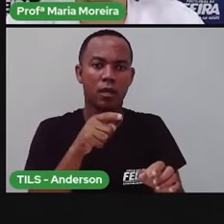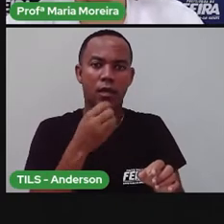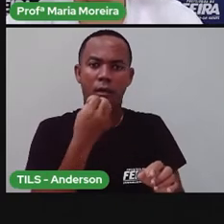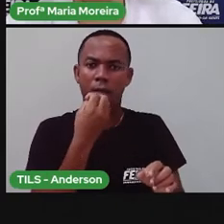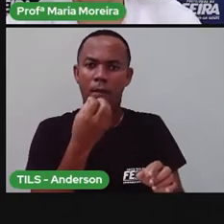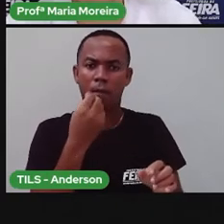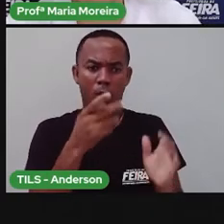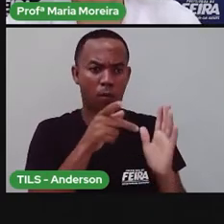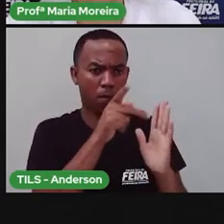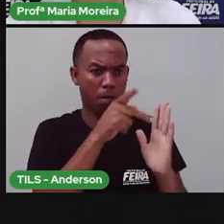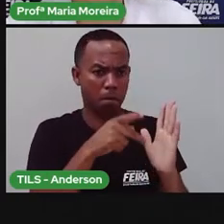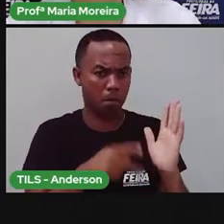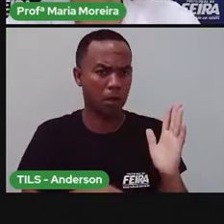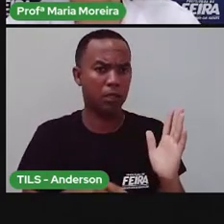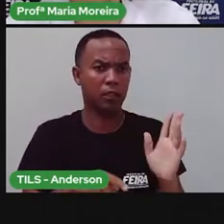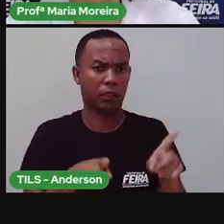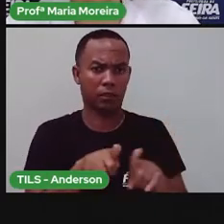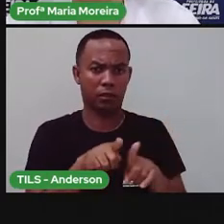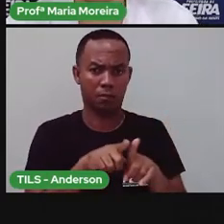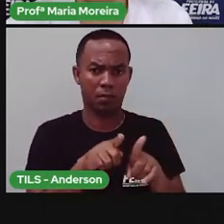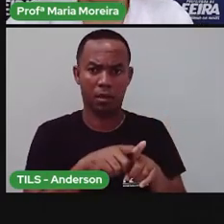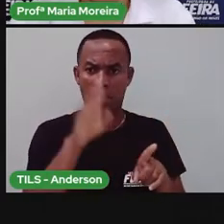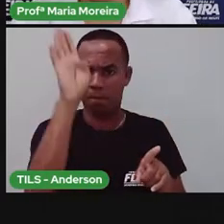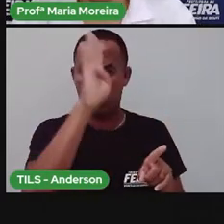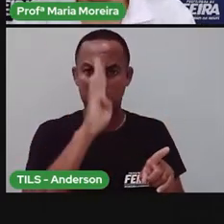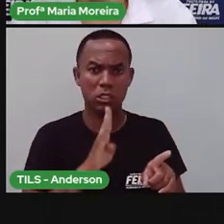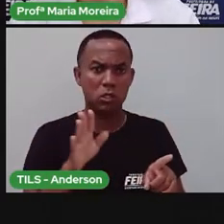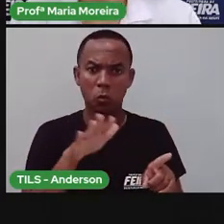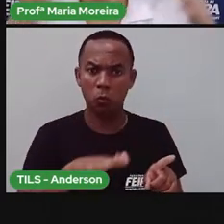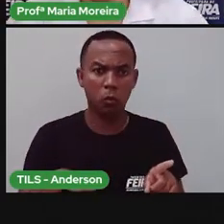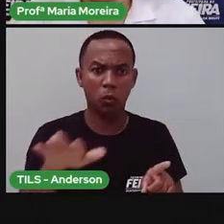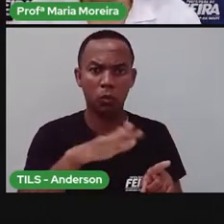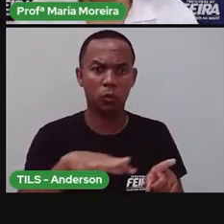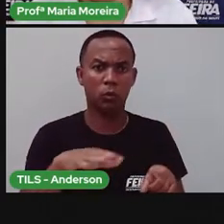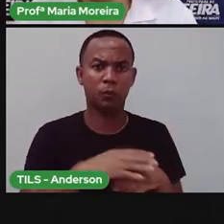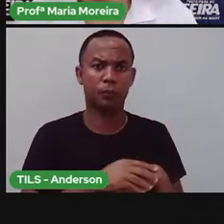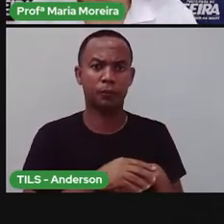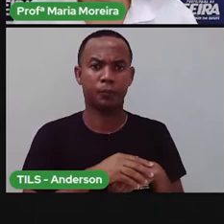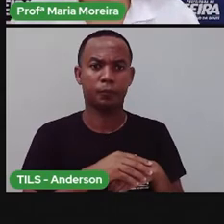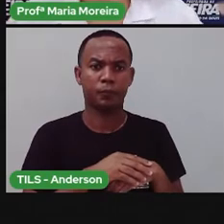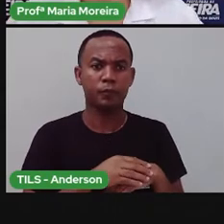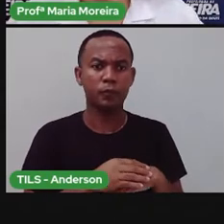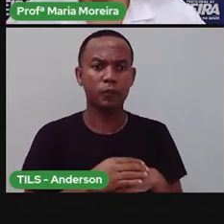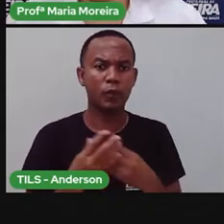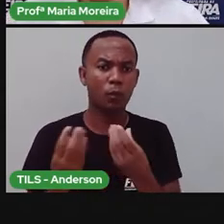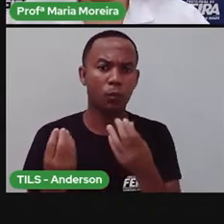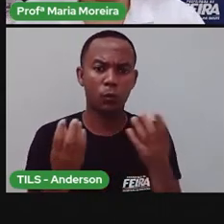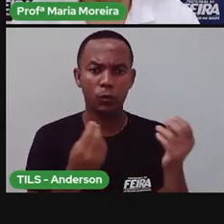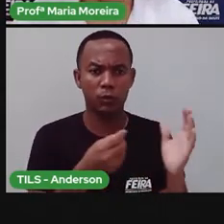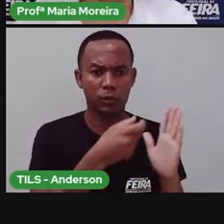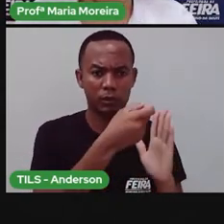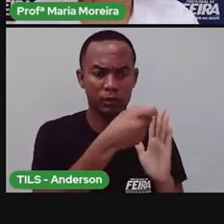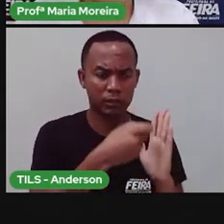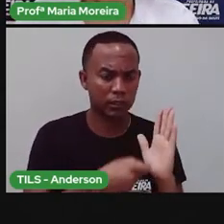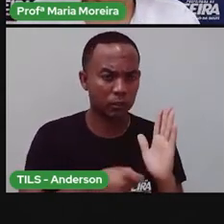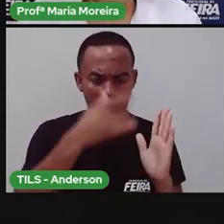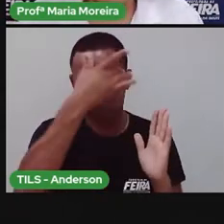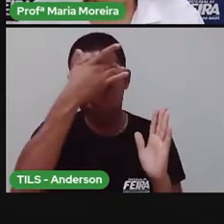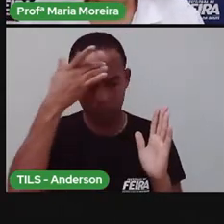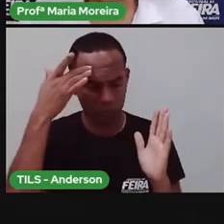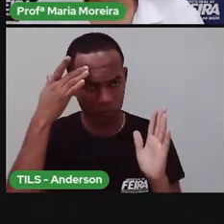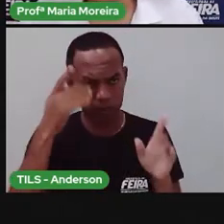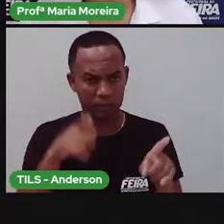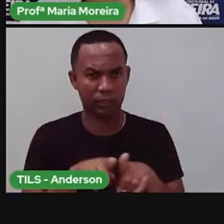poetas do Brasil. Ele é tão popular entre os outros escritores e entre as pessoas, né?